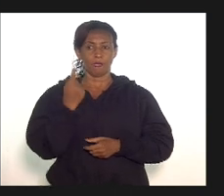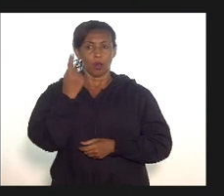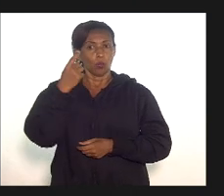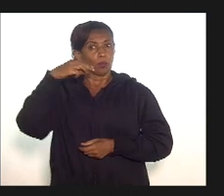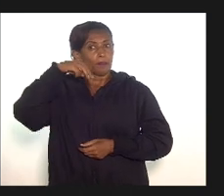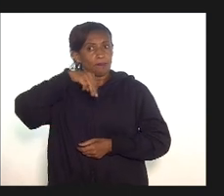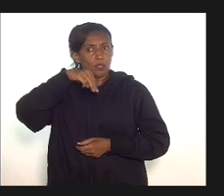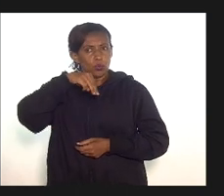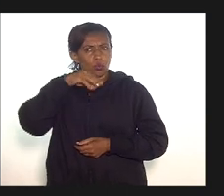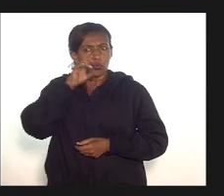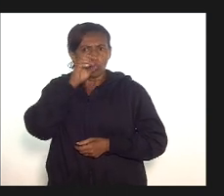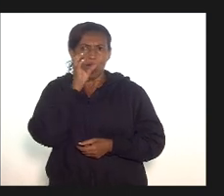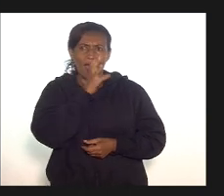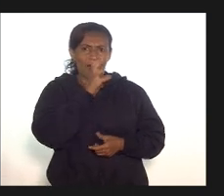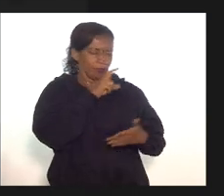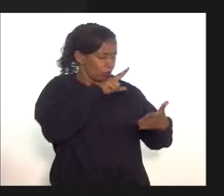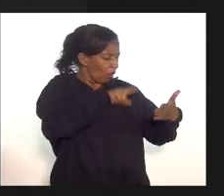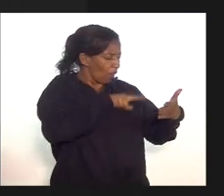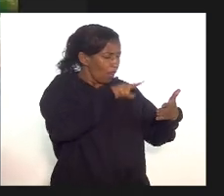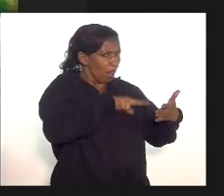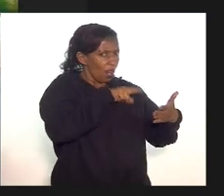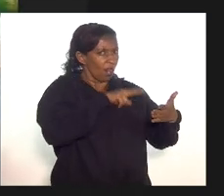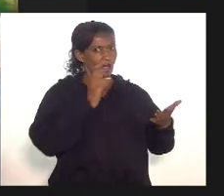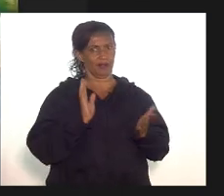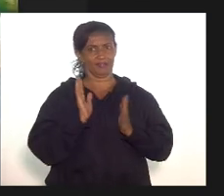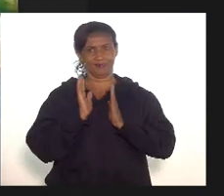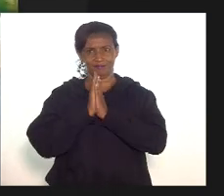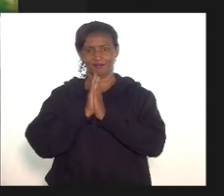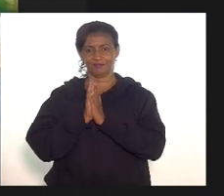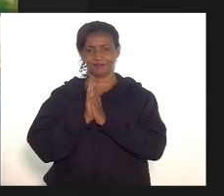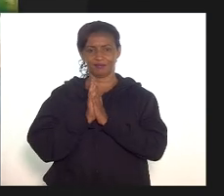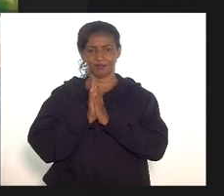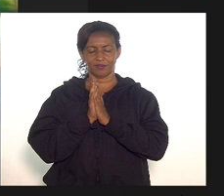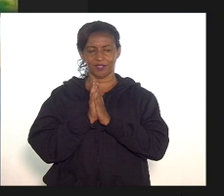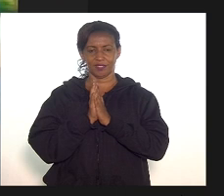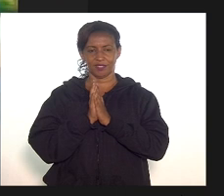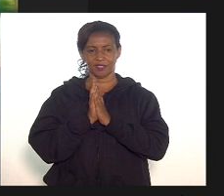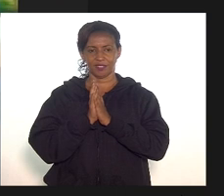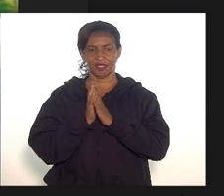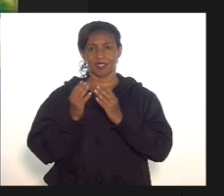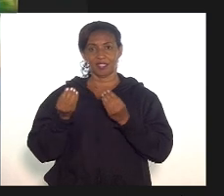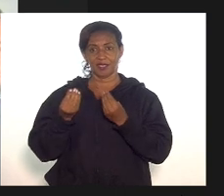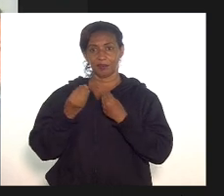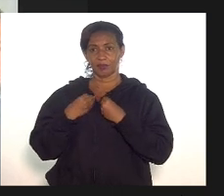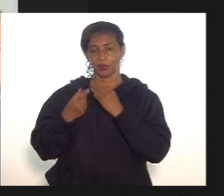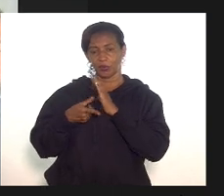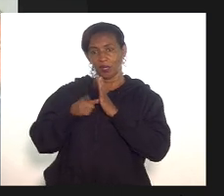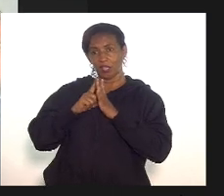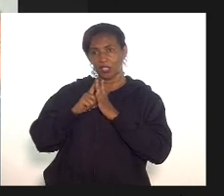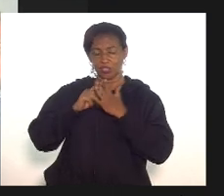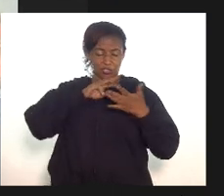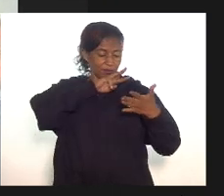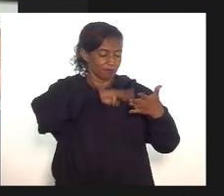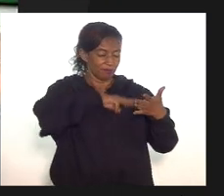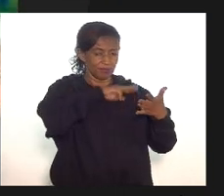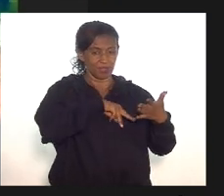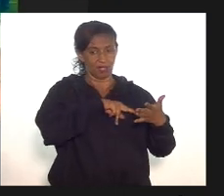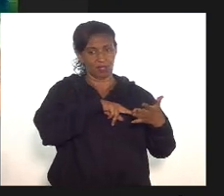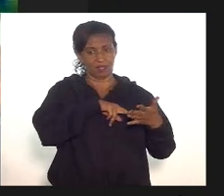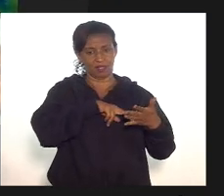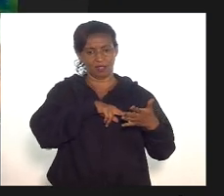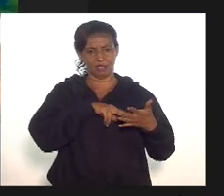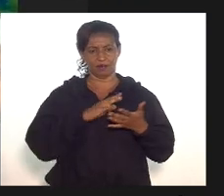menos, possa ler o projeto. Ele não toque o mérito do projeto. Eu queria liberar aqui, queria ouvir o